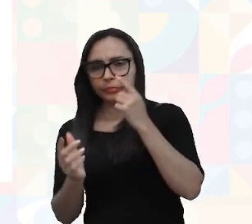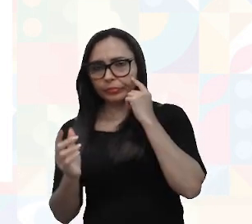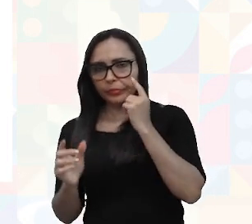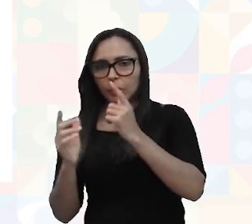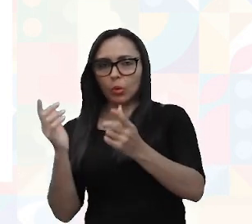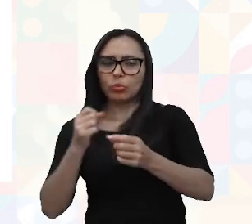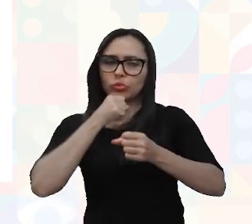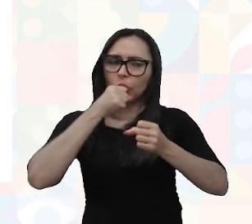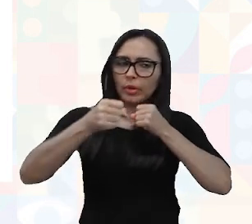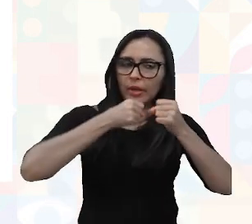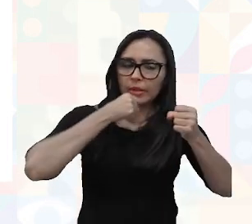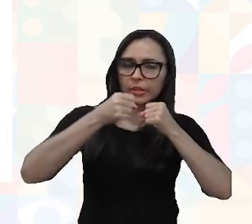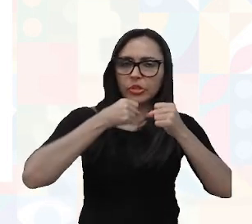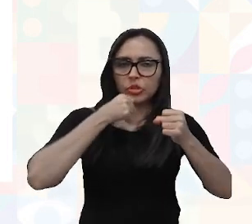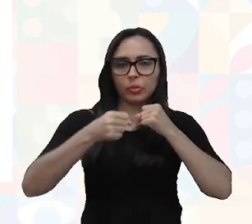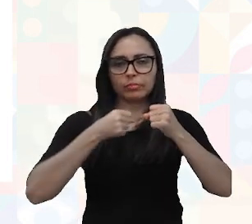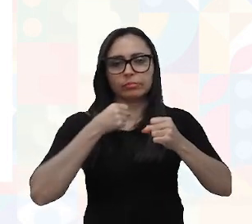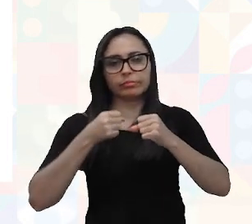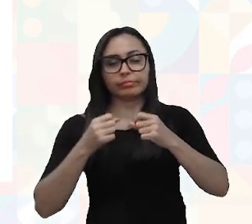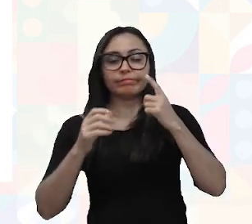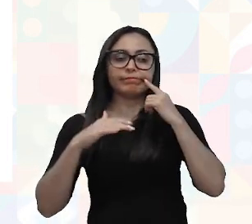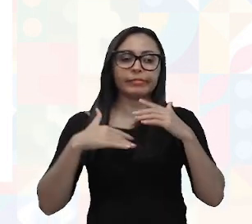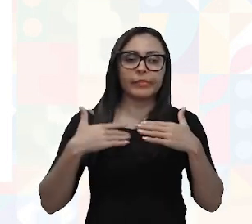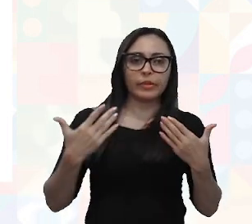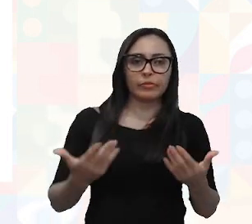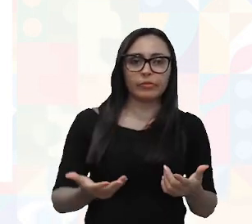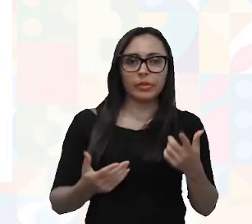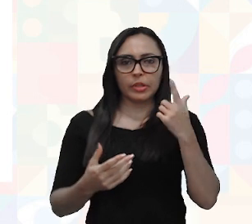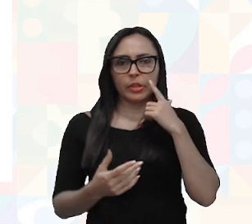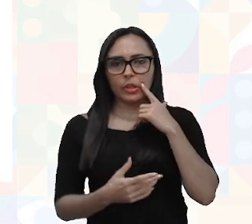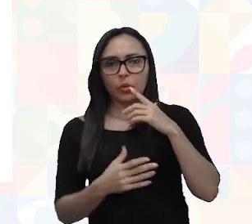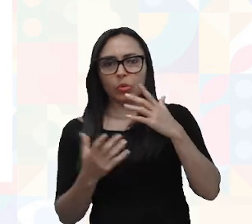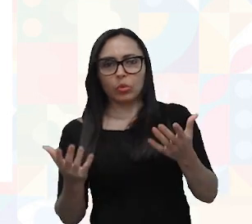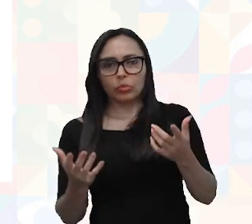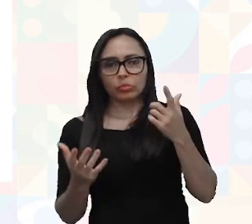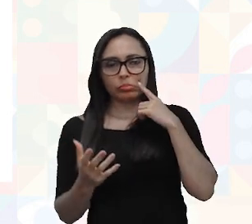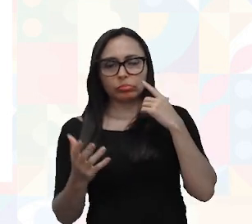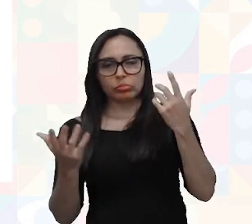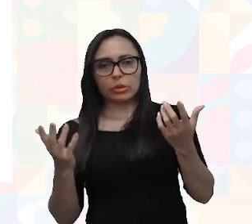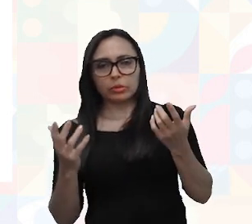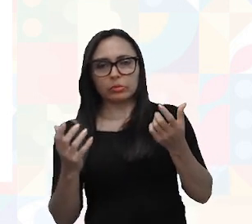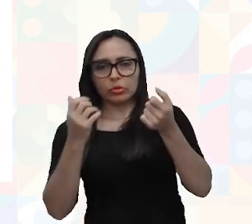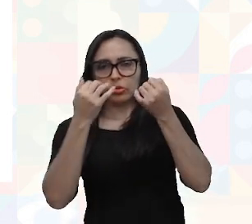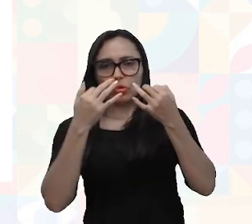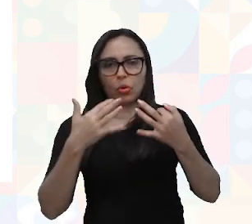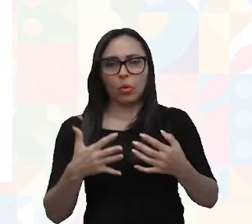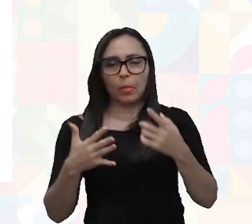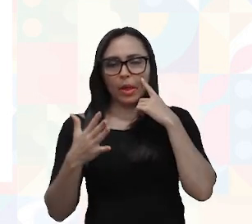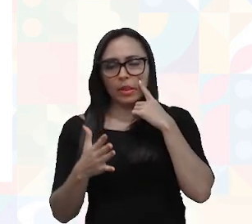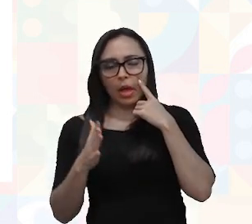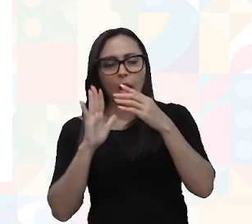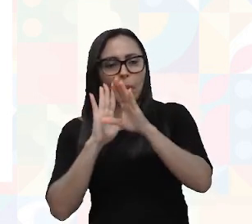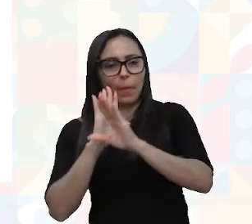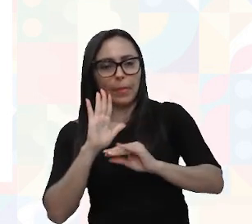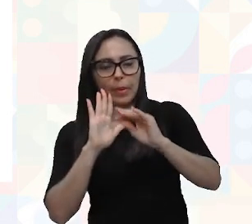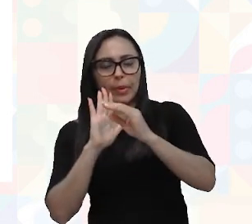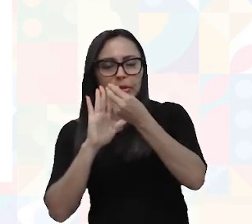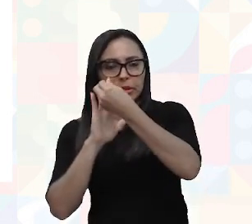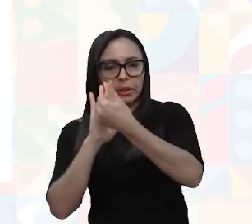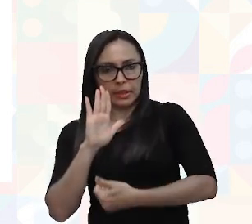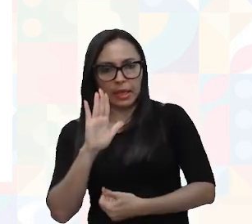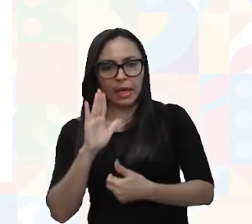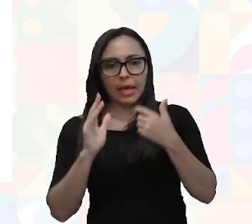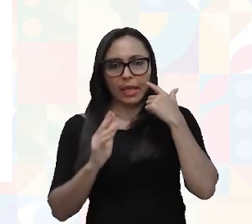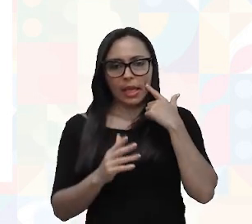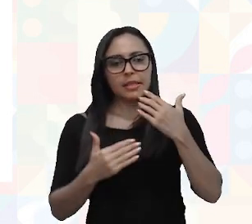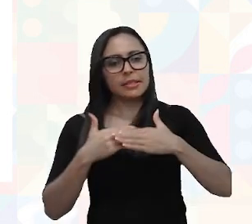jornalístico, enfim, uma ficção, um documentário. A narrativa passa por essa contação,